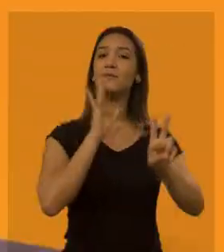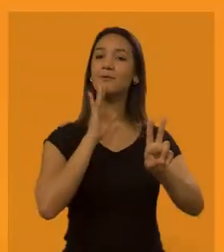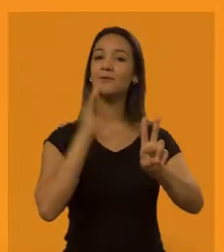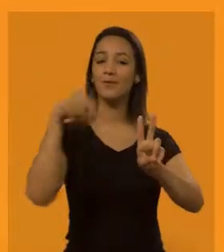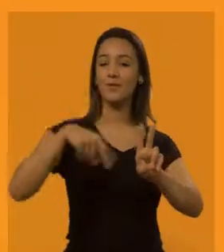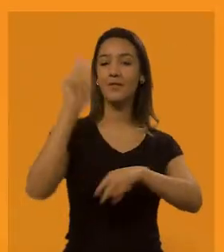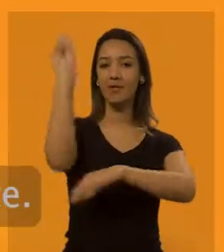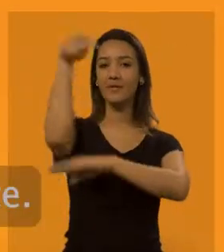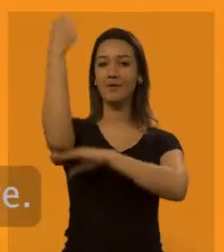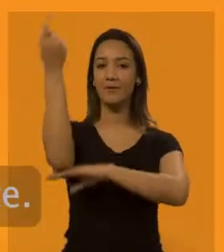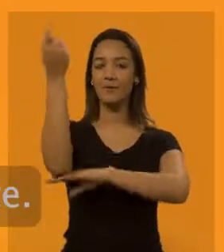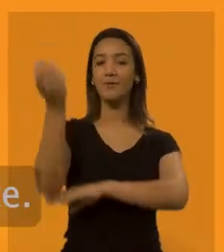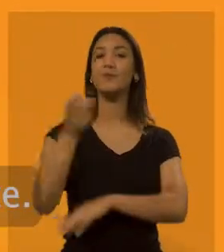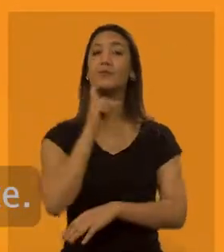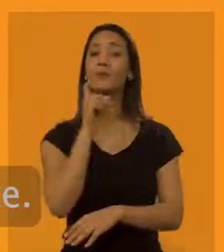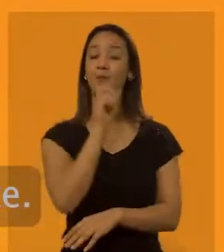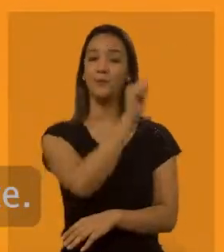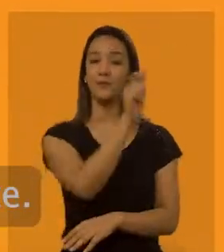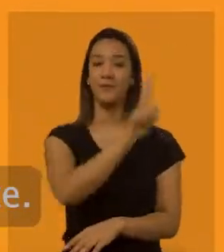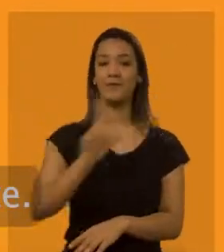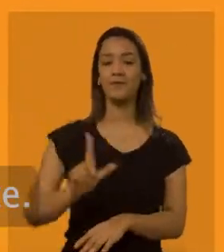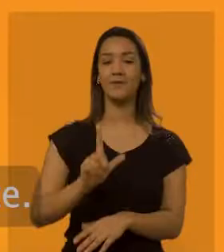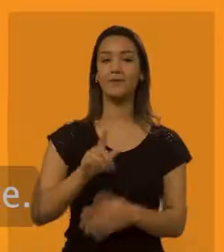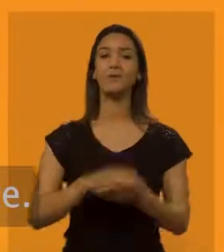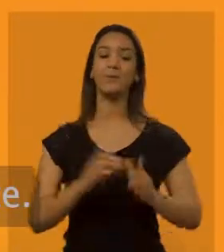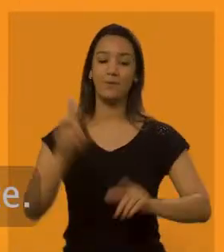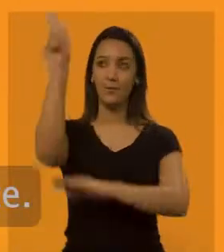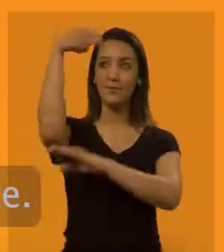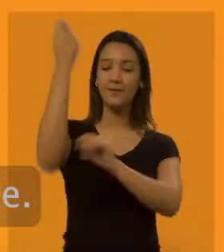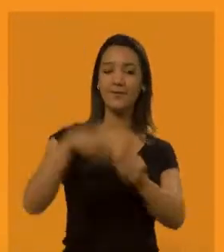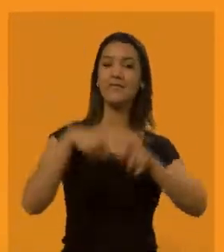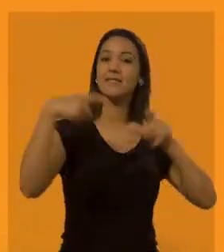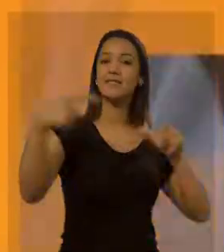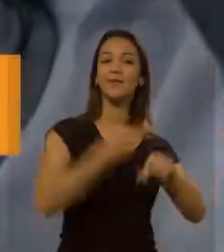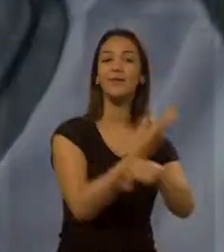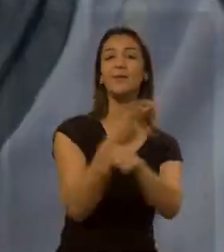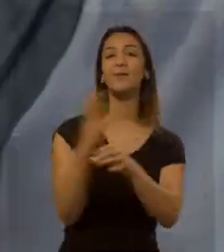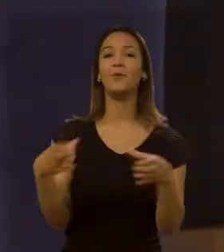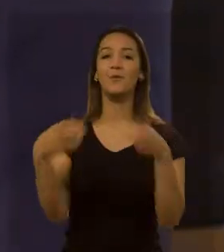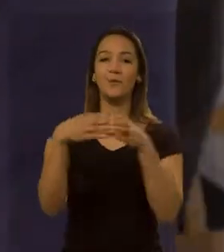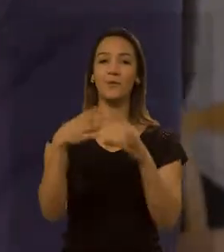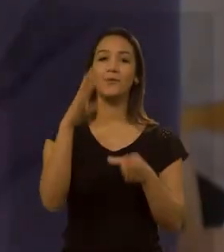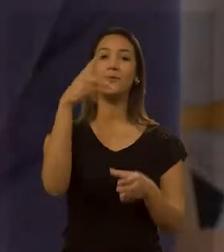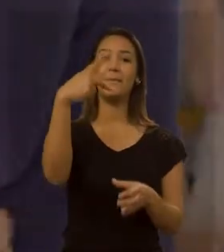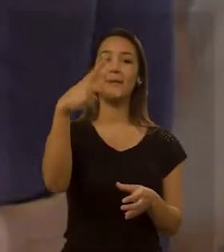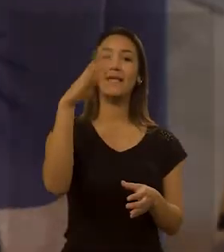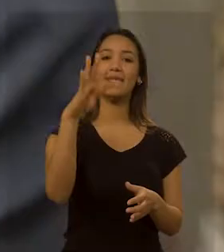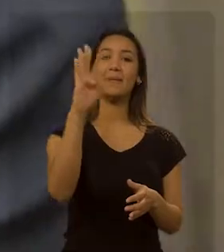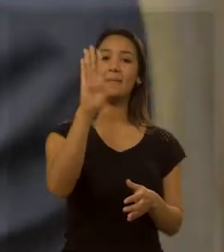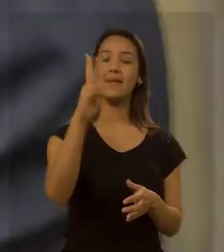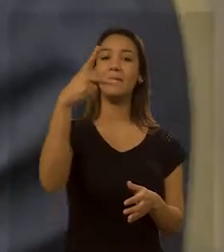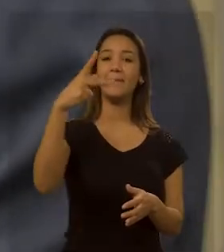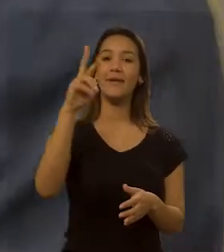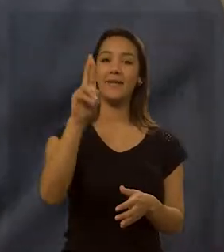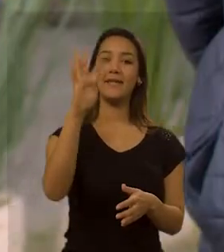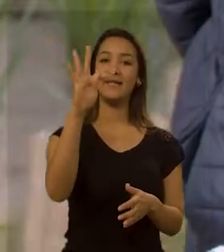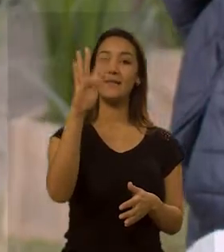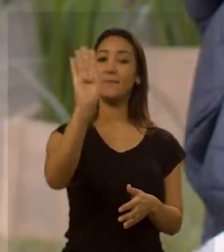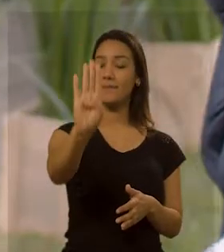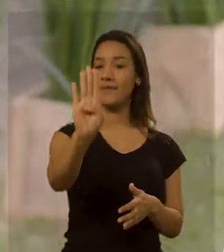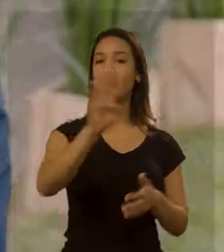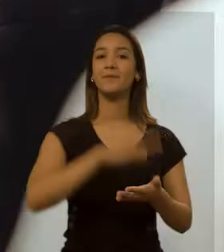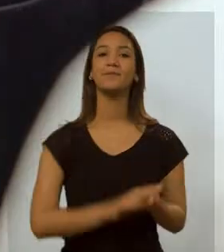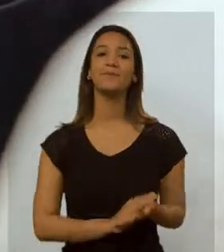colorir o estado com as cores da campanha por um Rio Grande gigante. Procure o diretório do Progressistas, do PTB